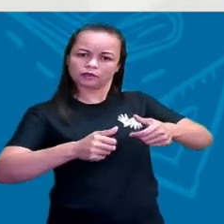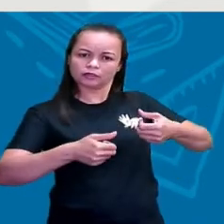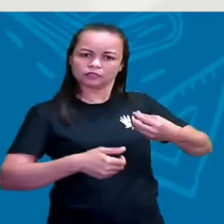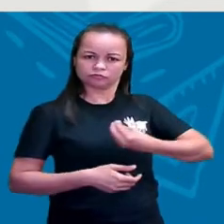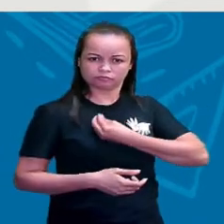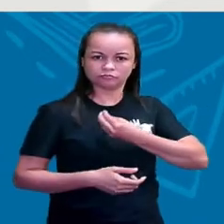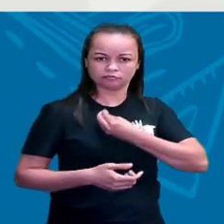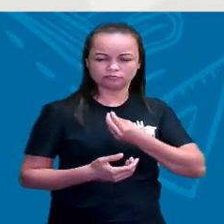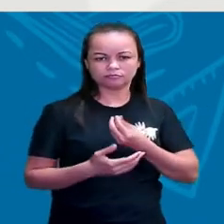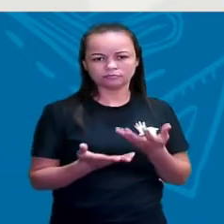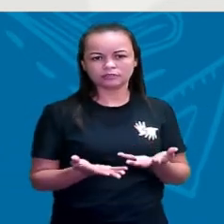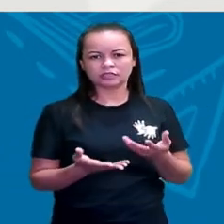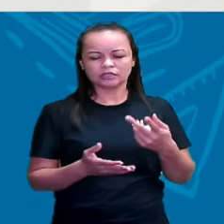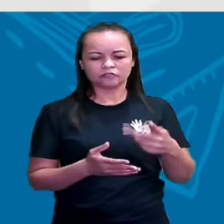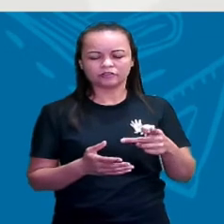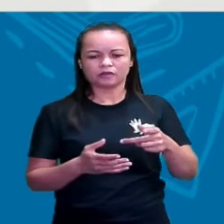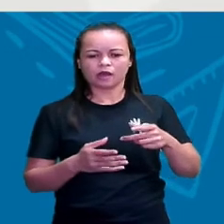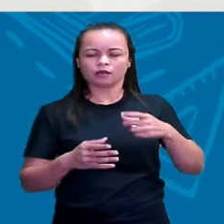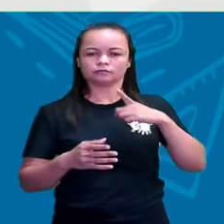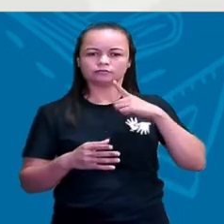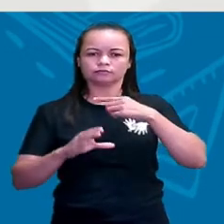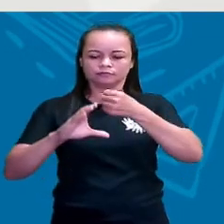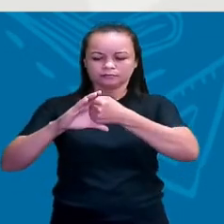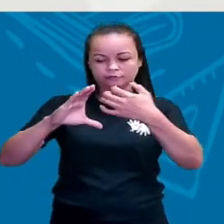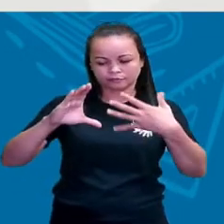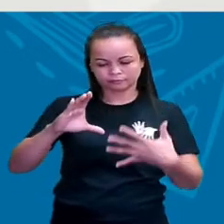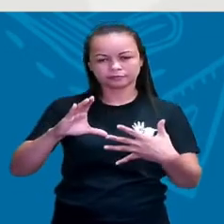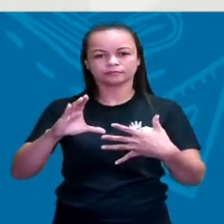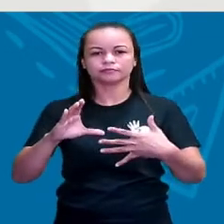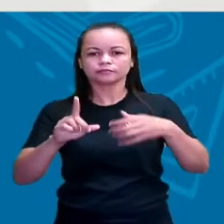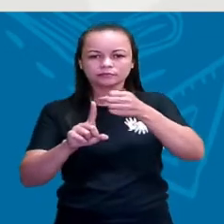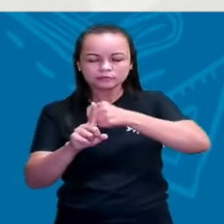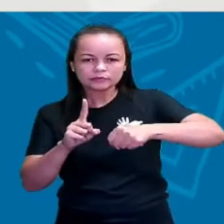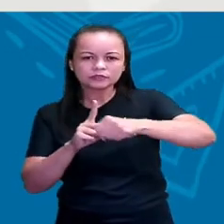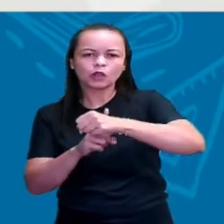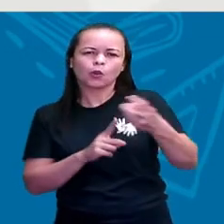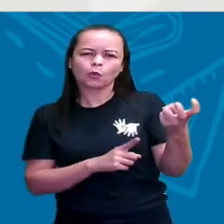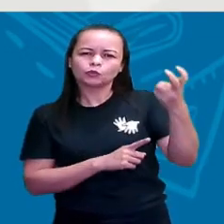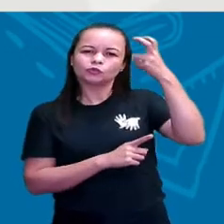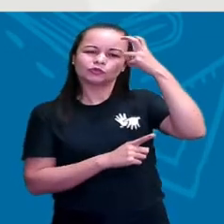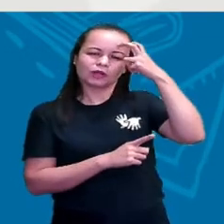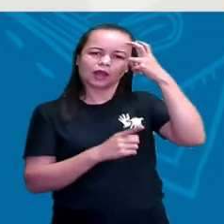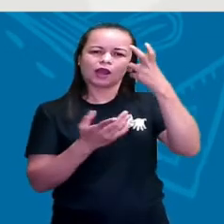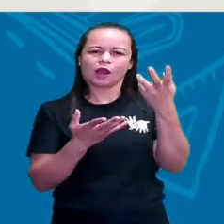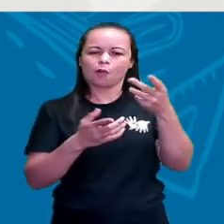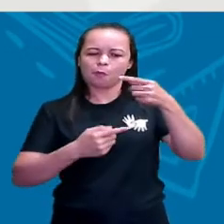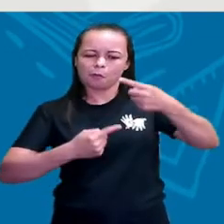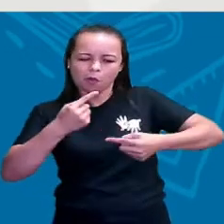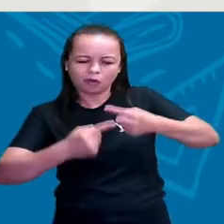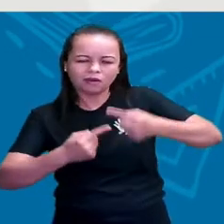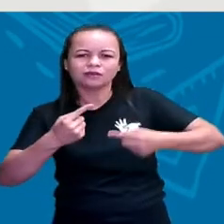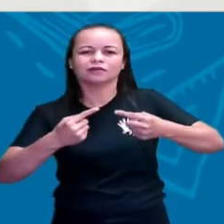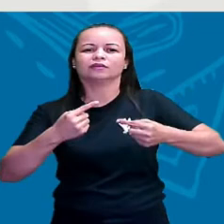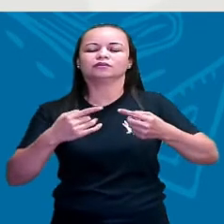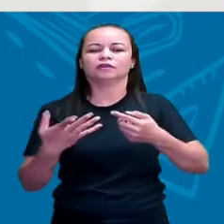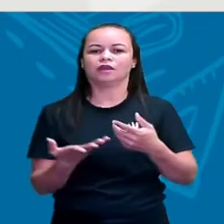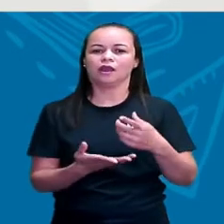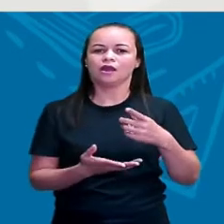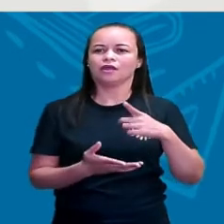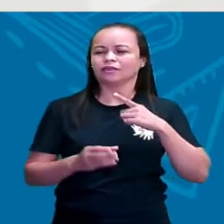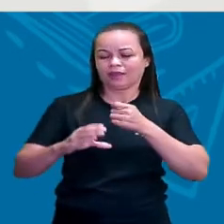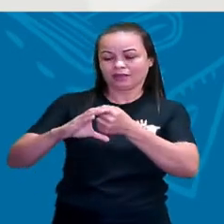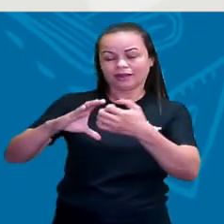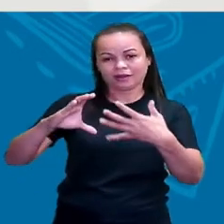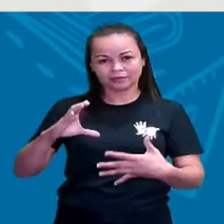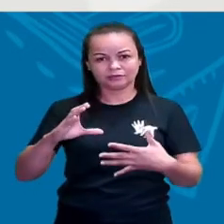gente vive têm características sociais, têm características culturais, têm características políticas, têm características